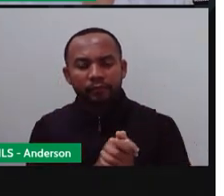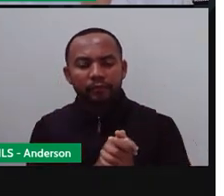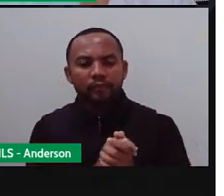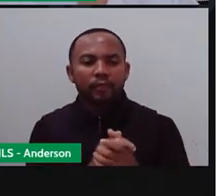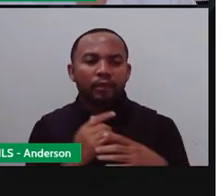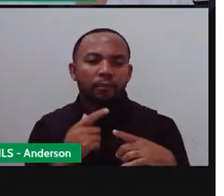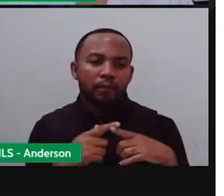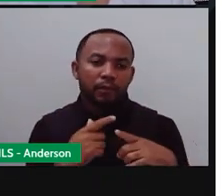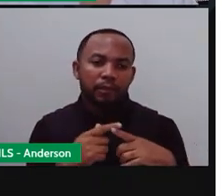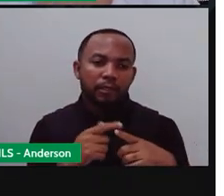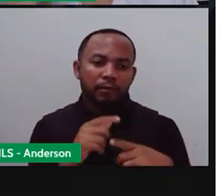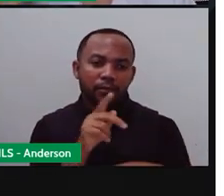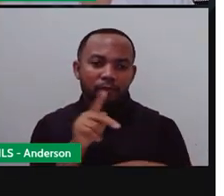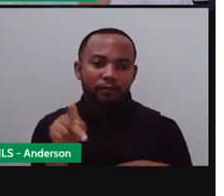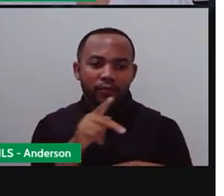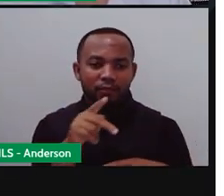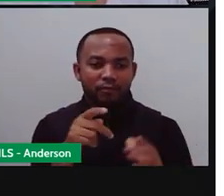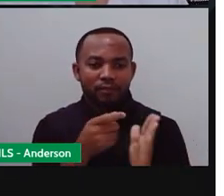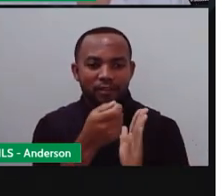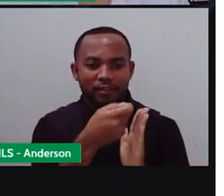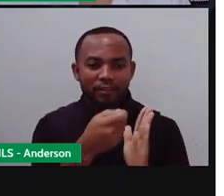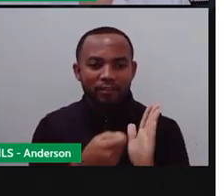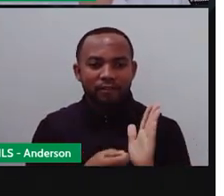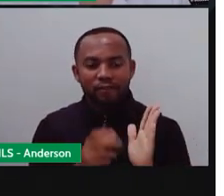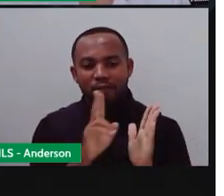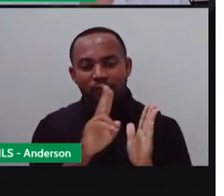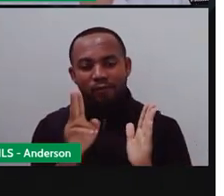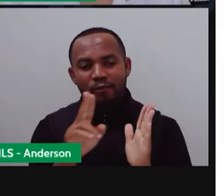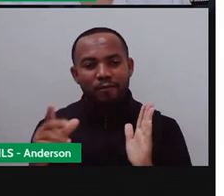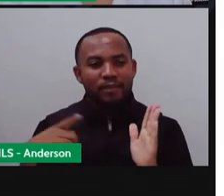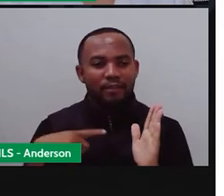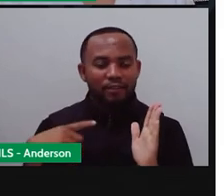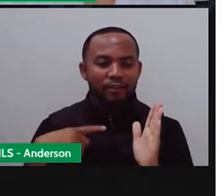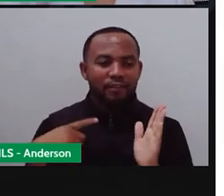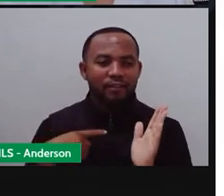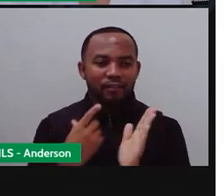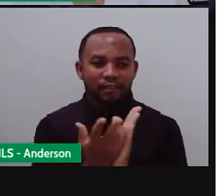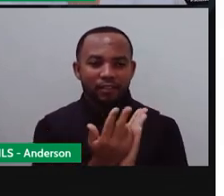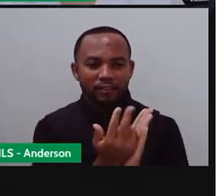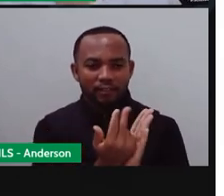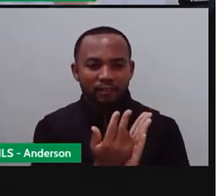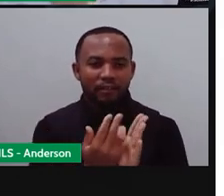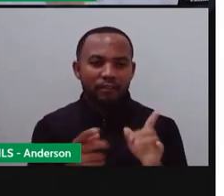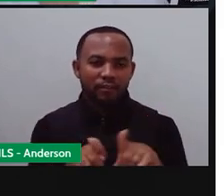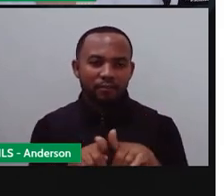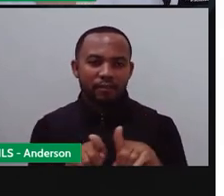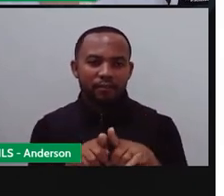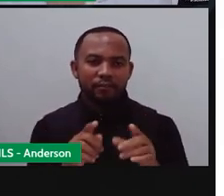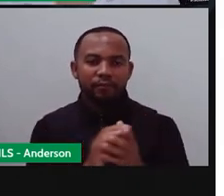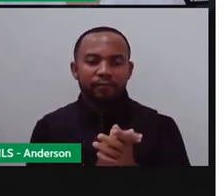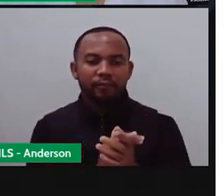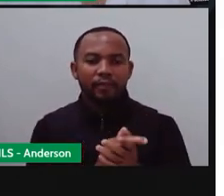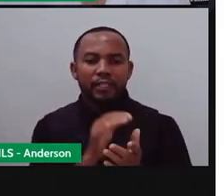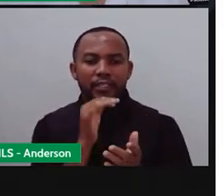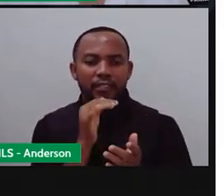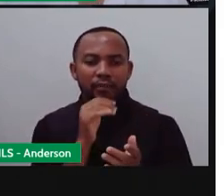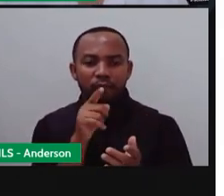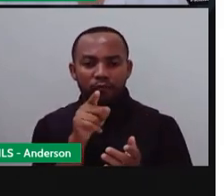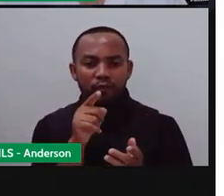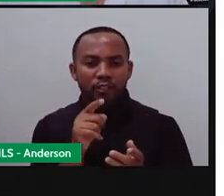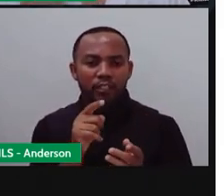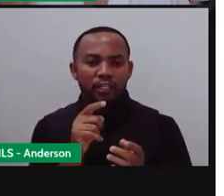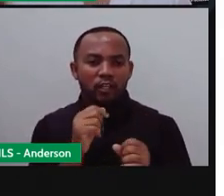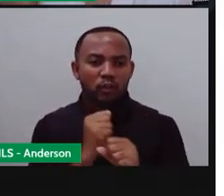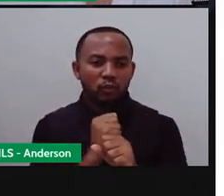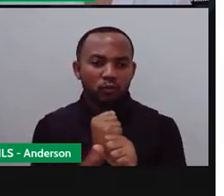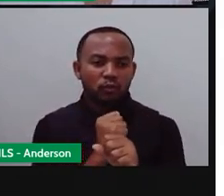porque a Pro escreveu nomes aqui aí nesse gráfico tem desenho, certo? E vocês podem, né? Na hora que forem construir o gráfico de vocês